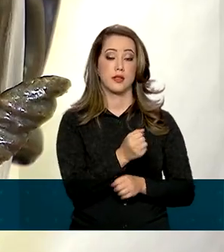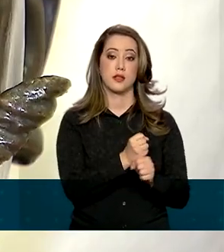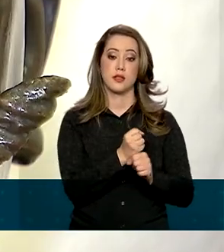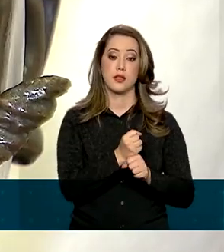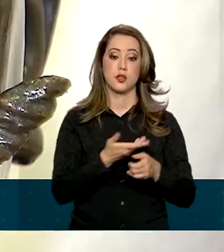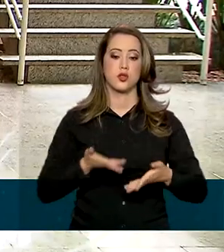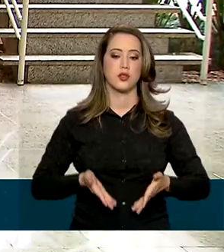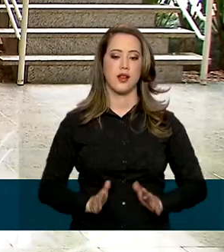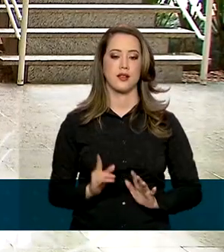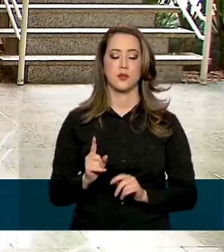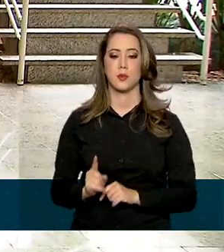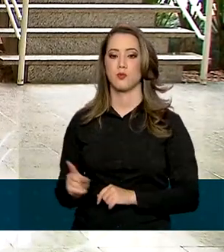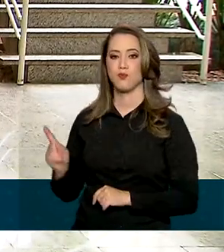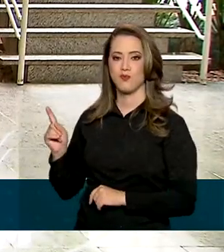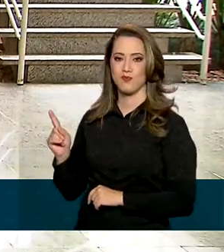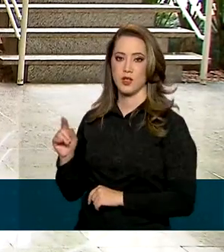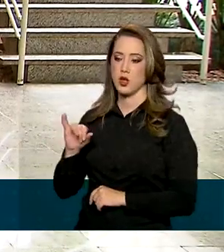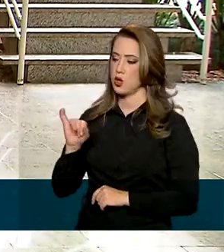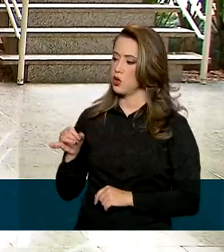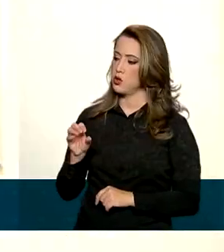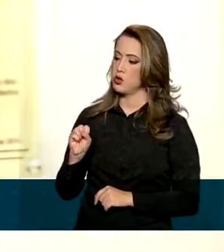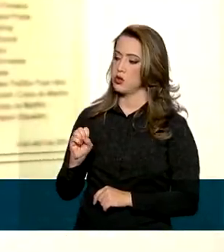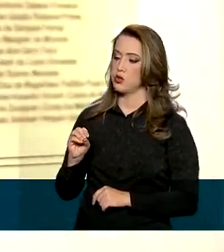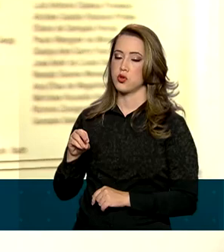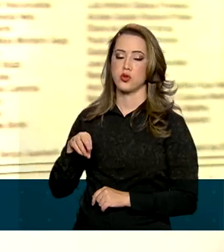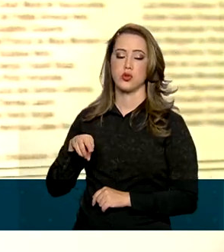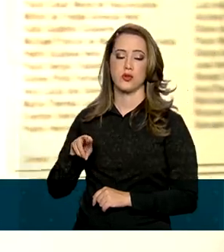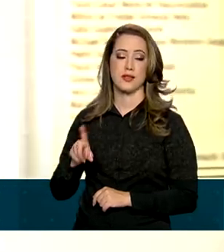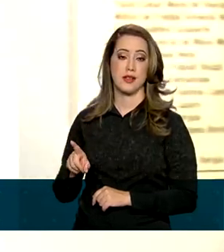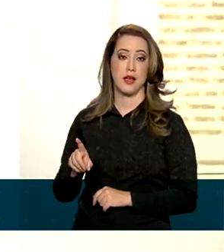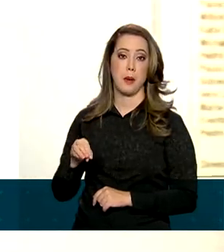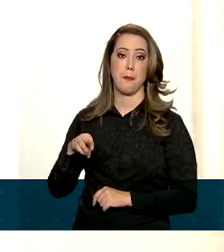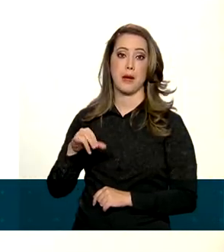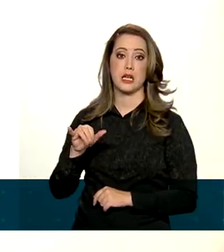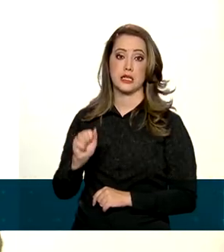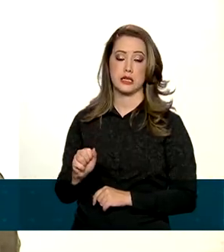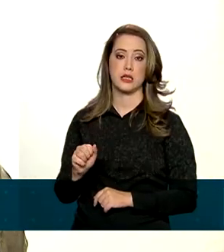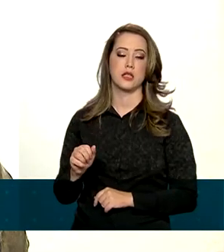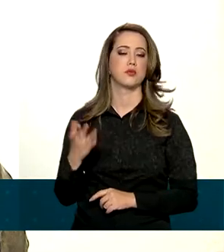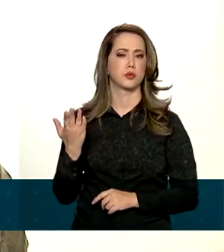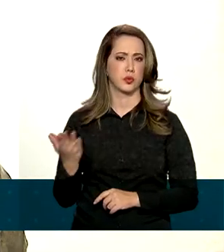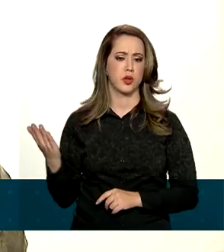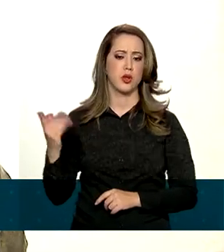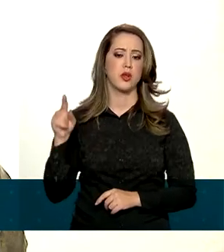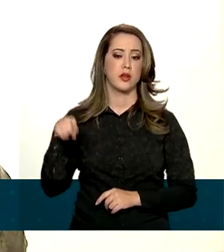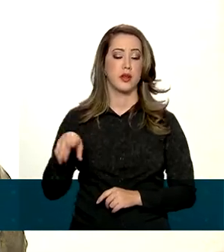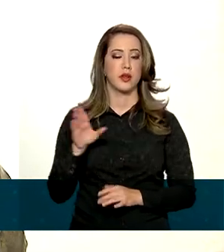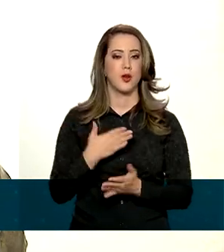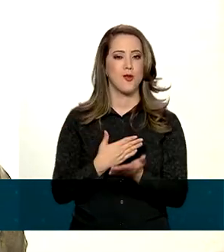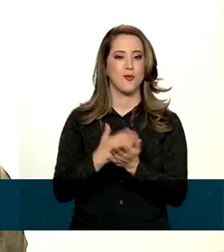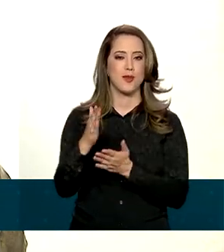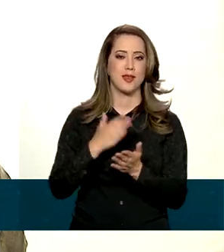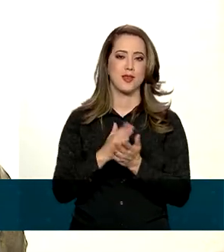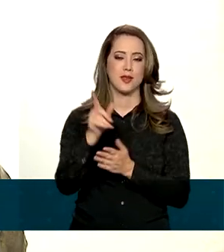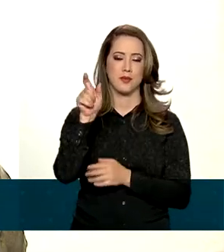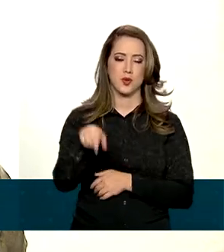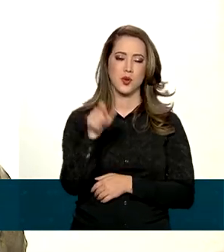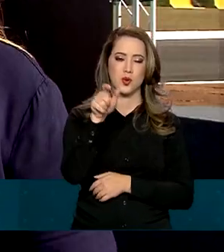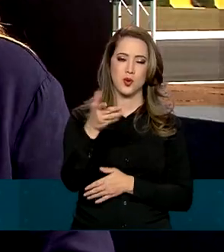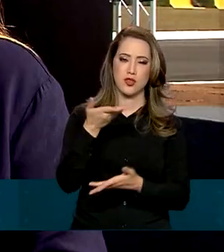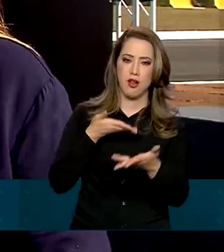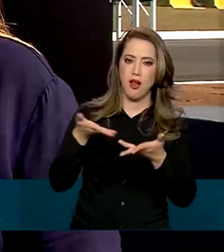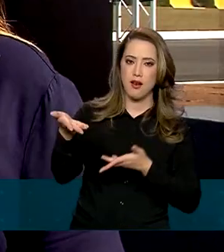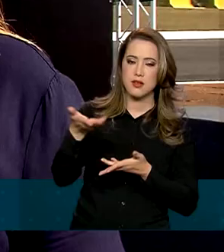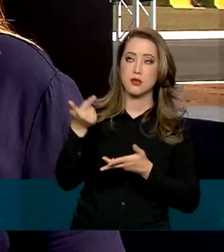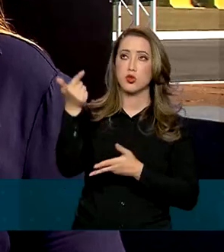José Maria da Silva Paranhos Júnior, o Barão do Rio Branco, considerado o patrono da diplomacia brasileira.